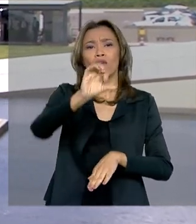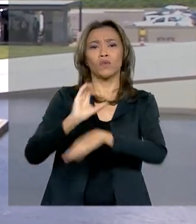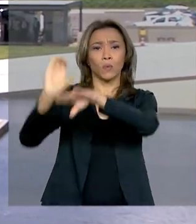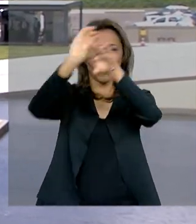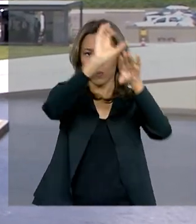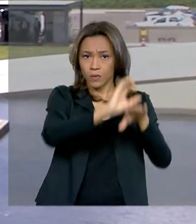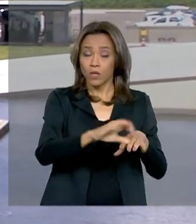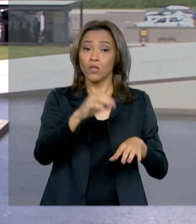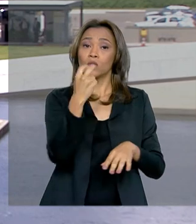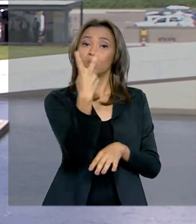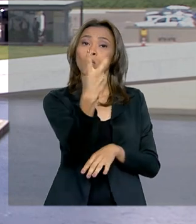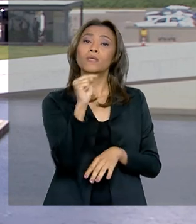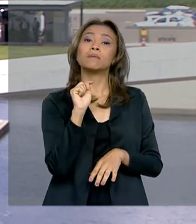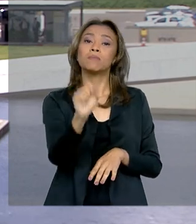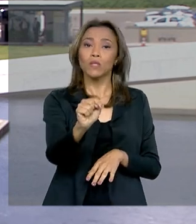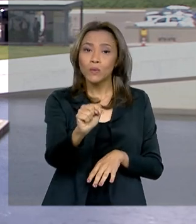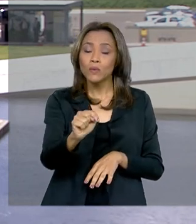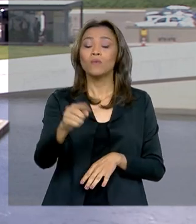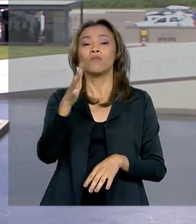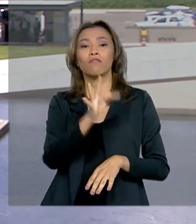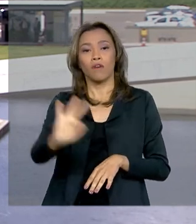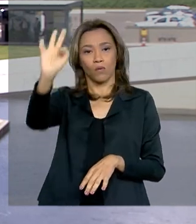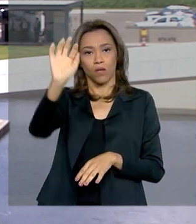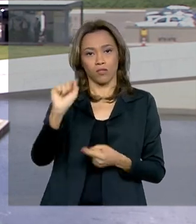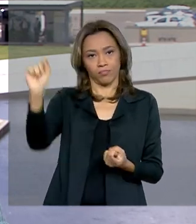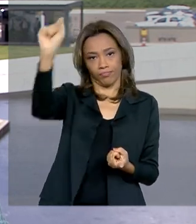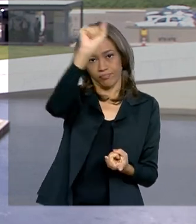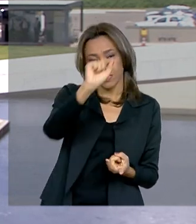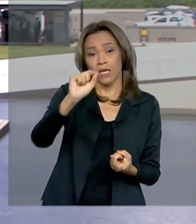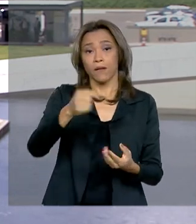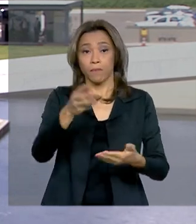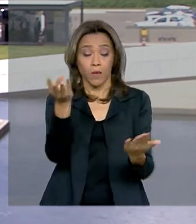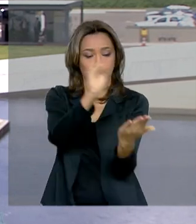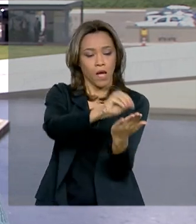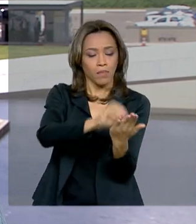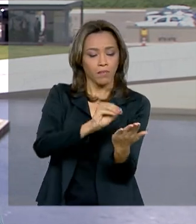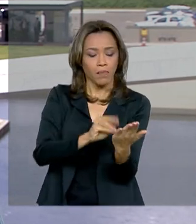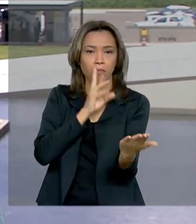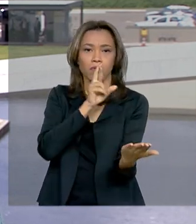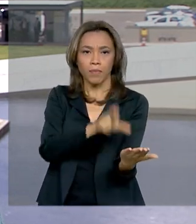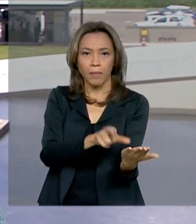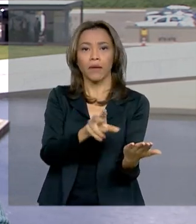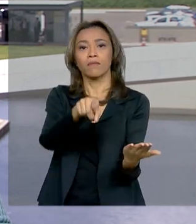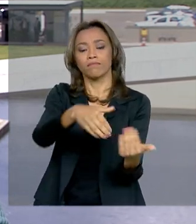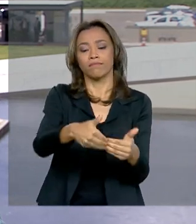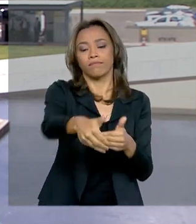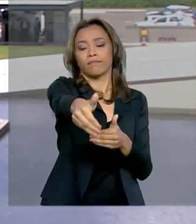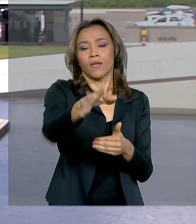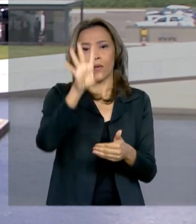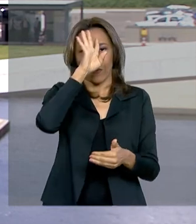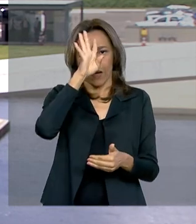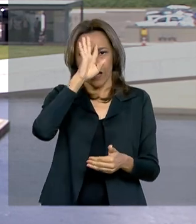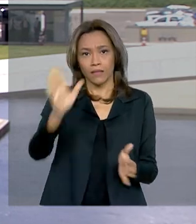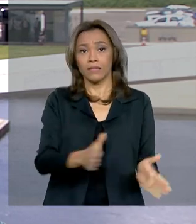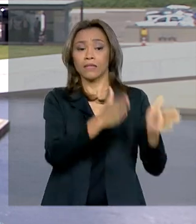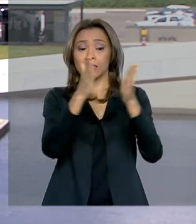de 2 mil faculdades. Os gabaritos das provas objetivas saem na quarta-feira e o das questões